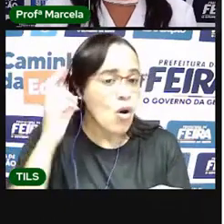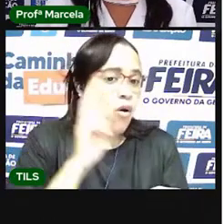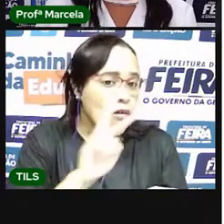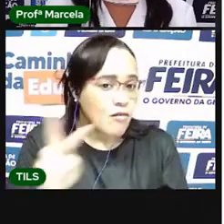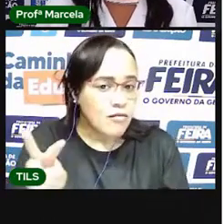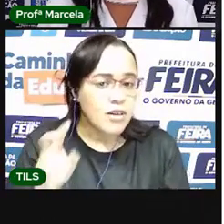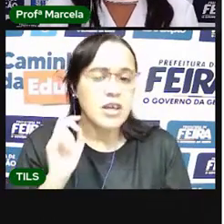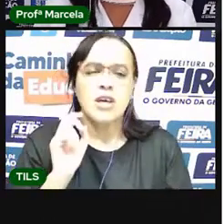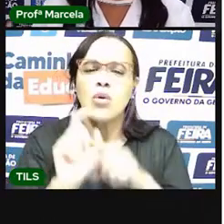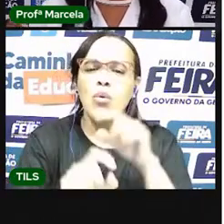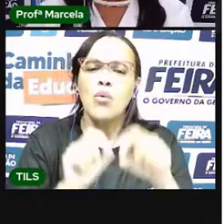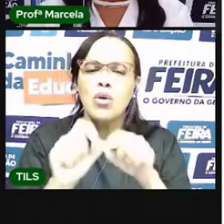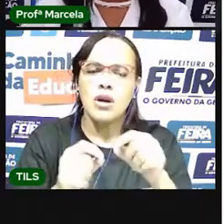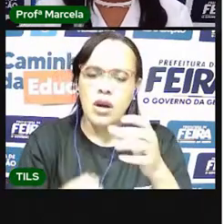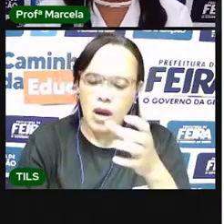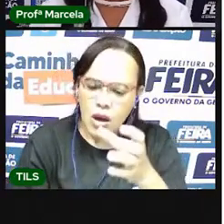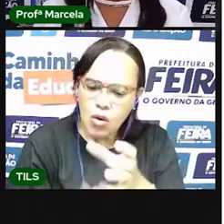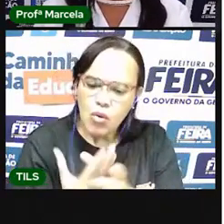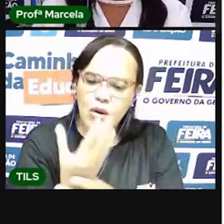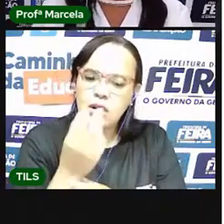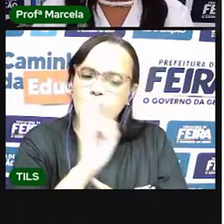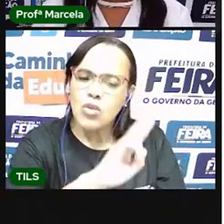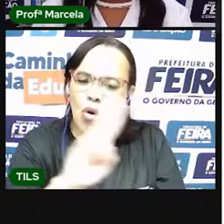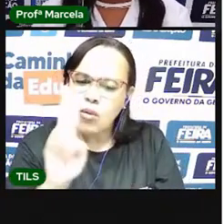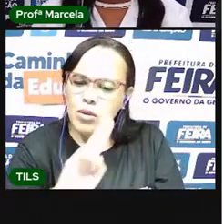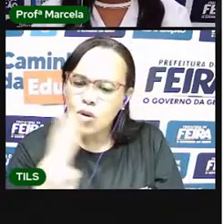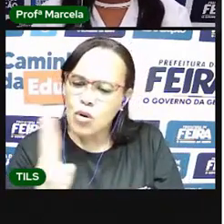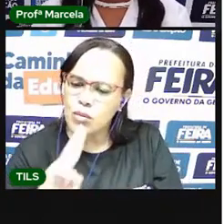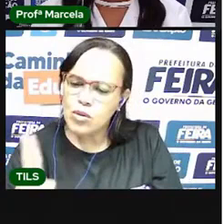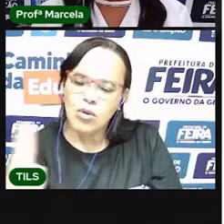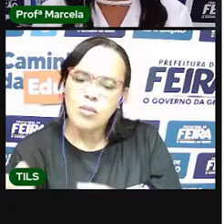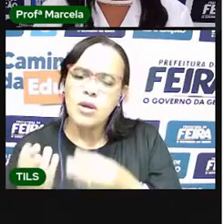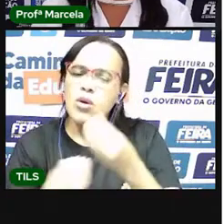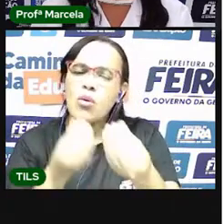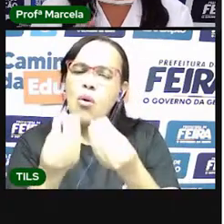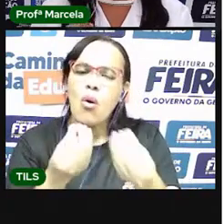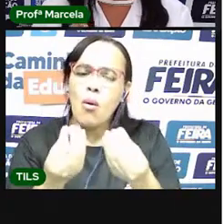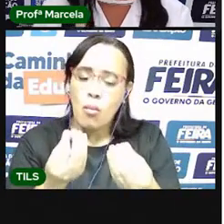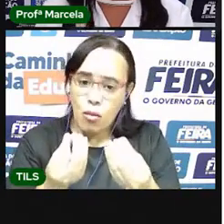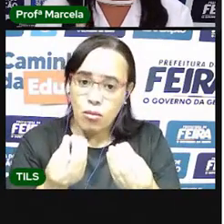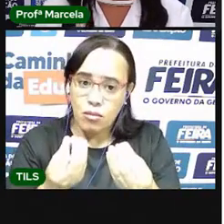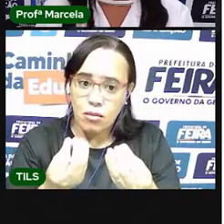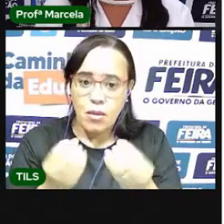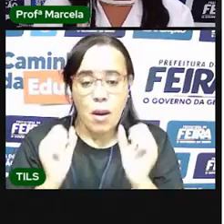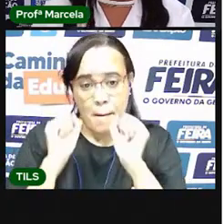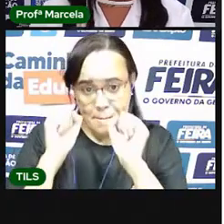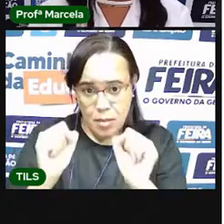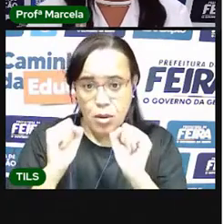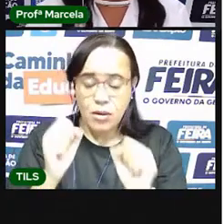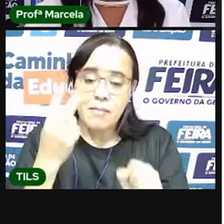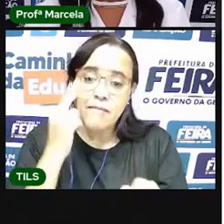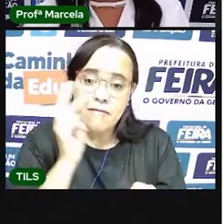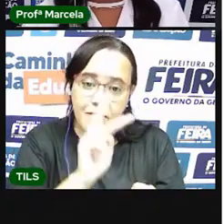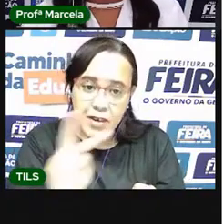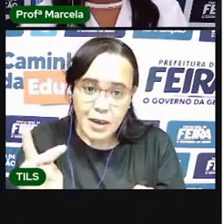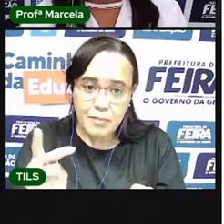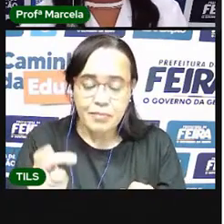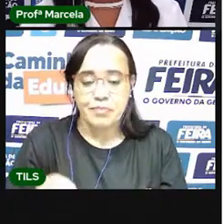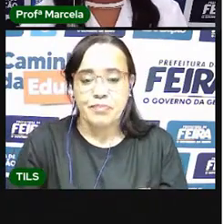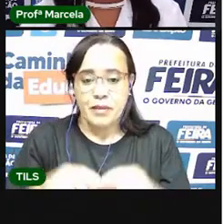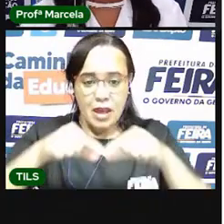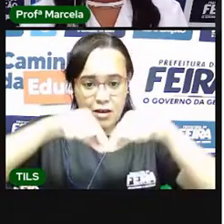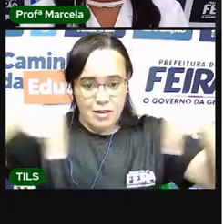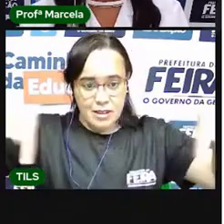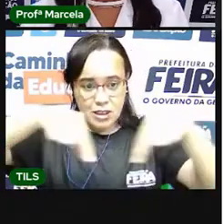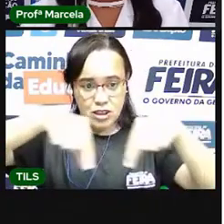do nome do povo brasileiro. Esse podcast está no Nexus Jornal. É um podcast muito interessante. Vou deixar o link aqui